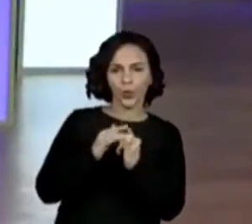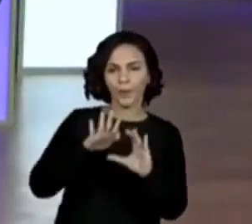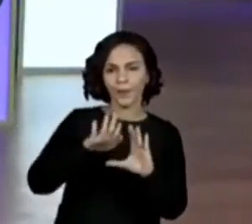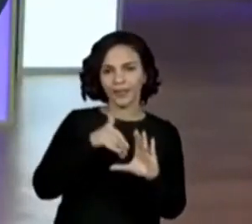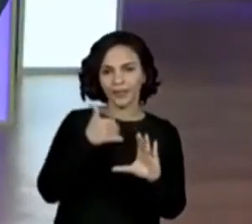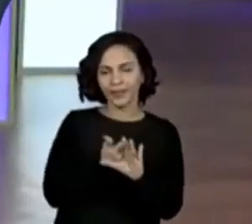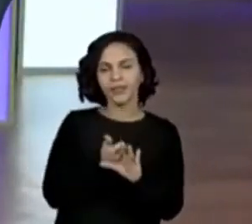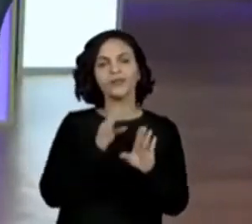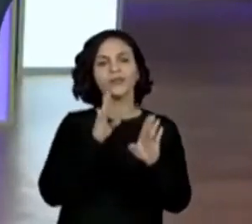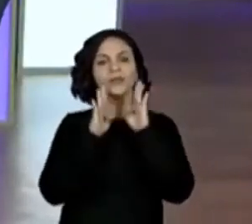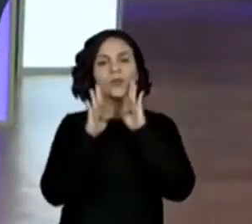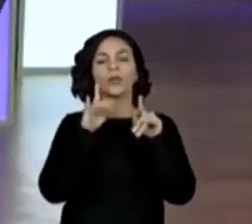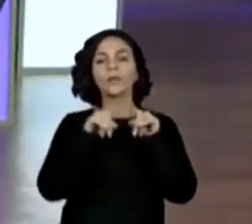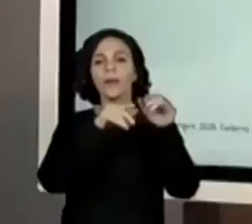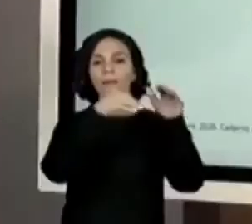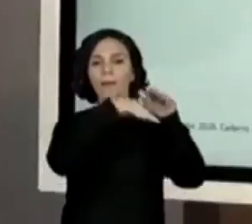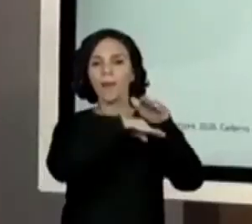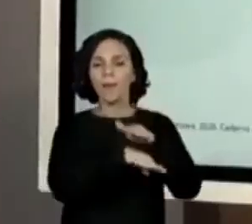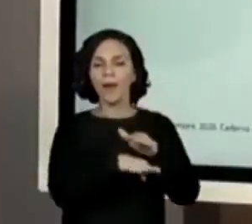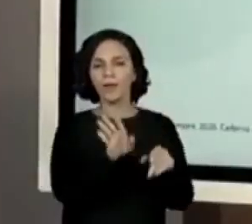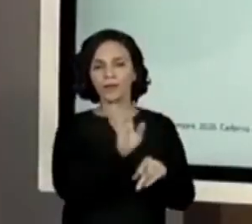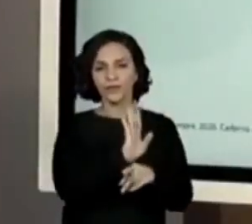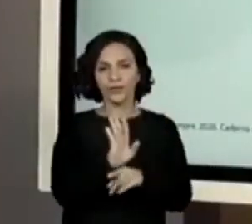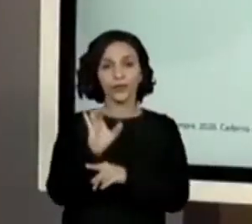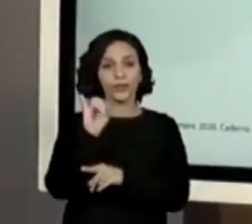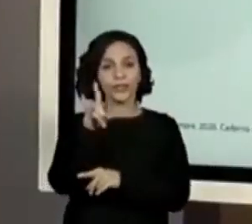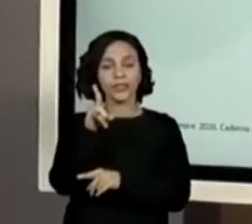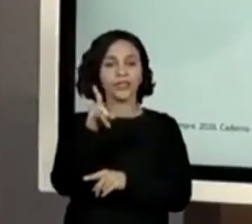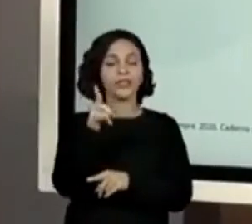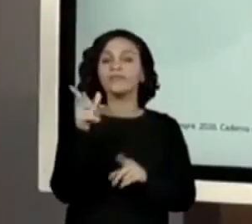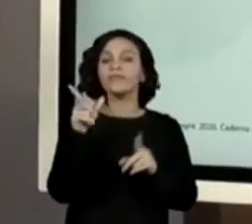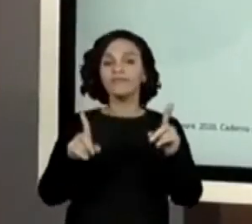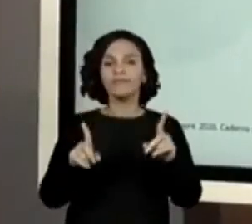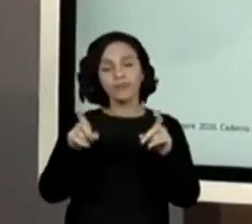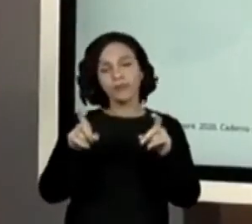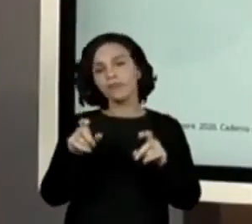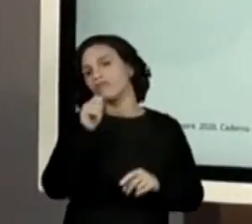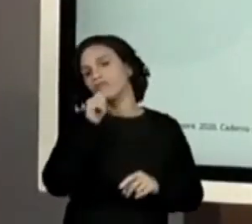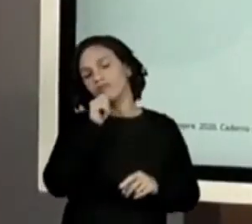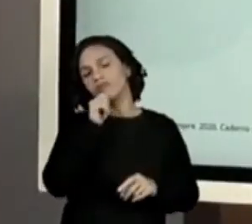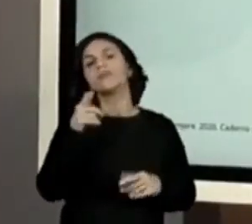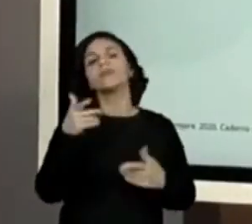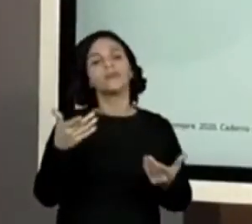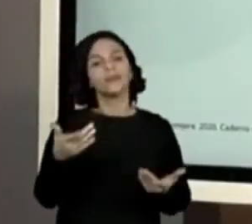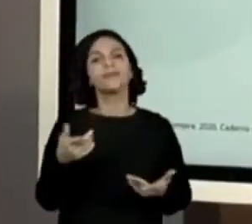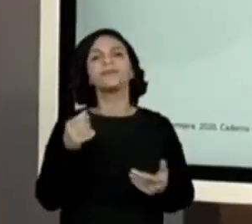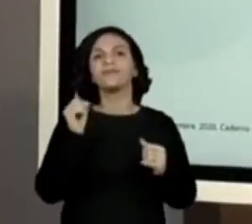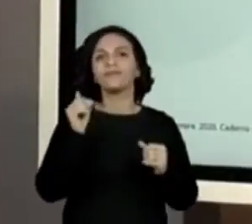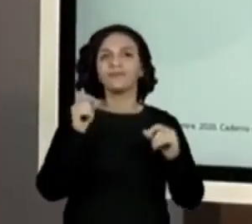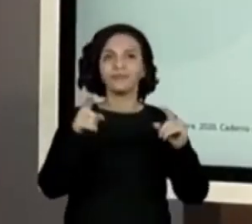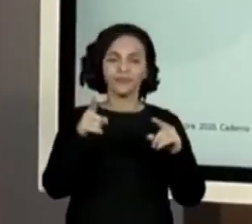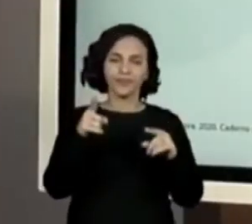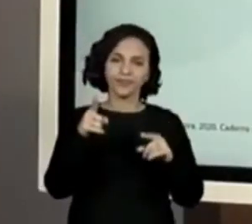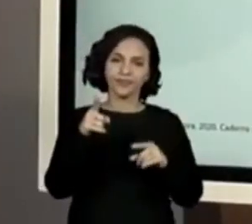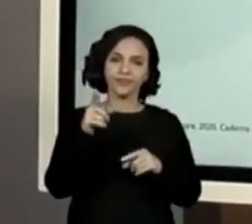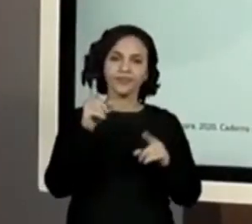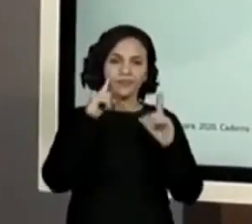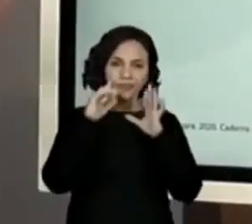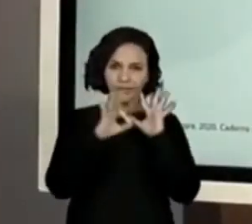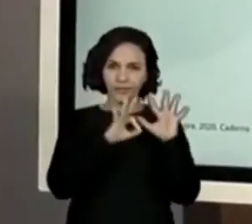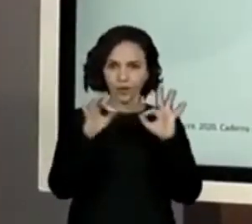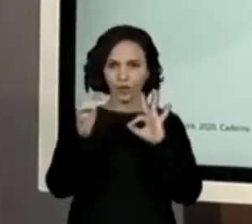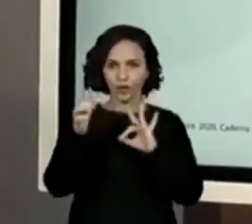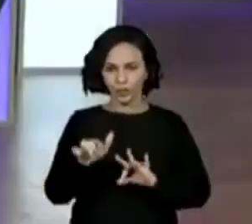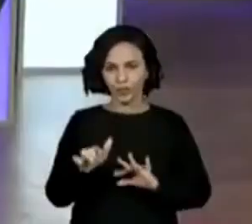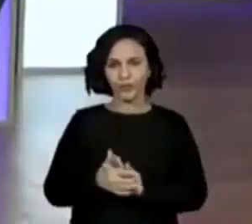e no repositório de vídeos, se vocês não conseguiram dar print. Aí, vocês dão print durante a retomada.